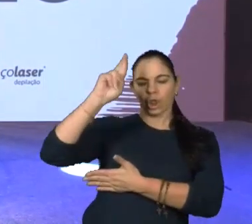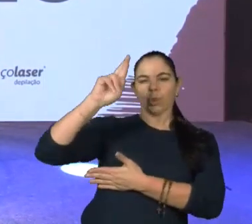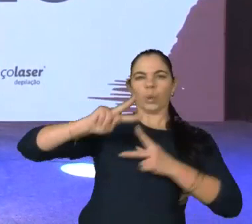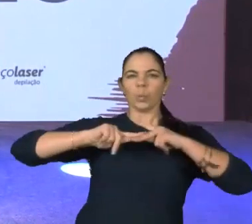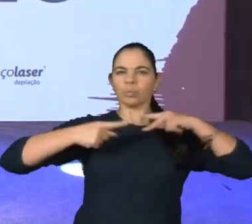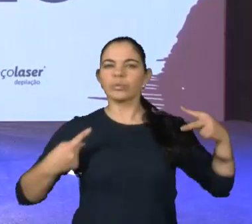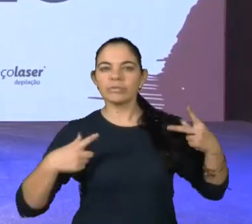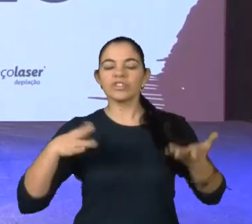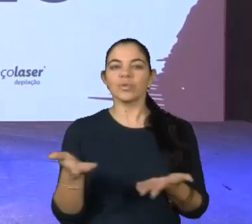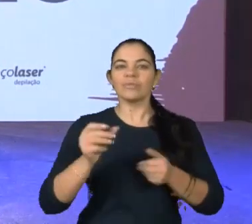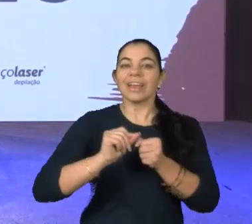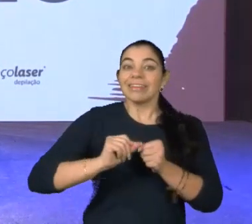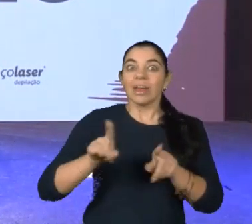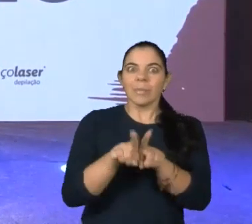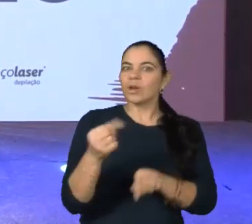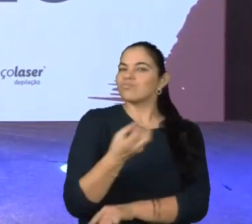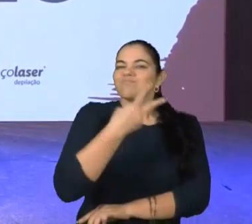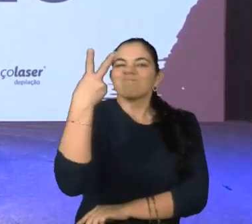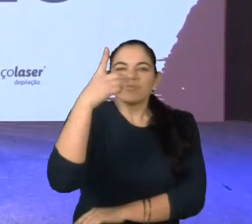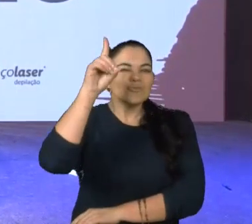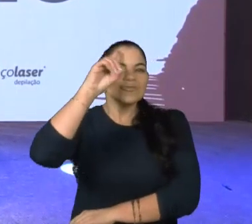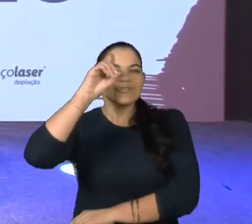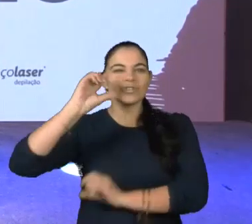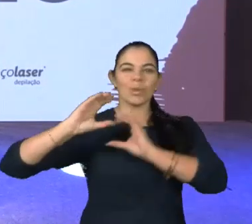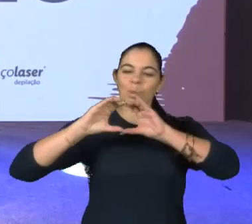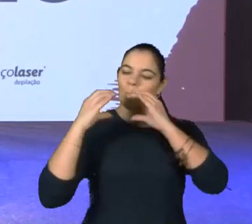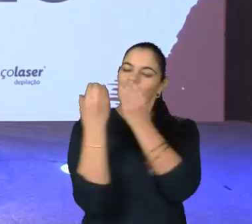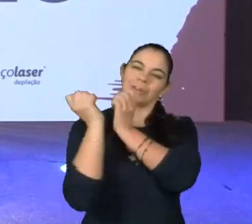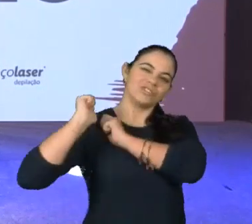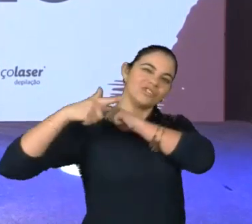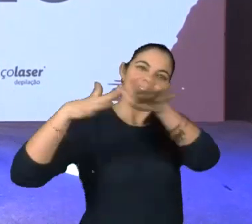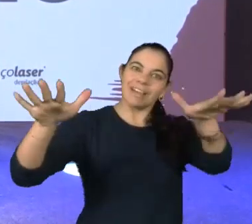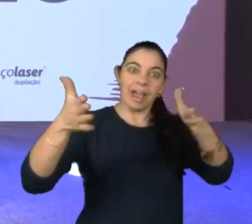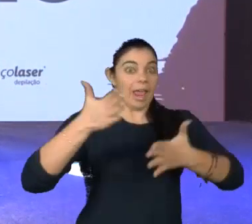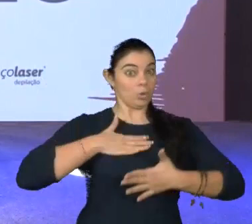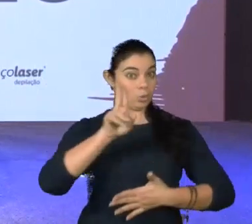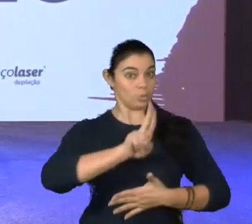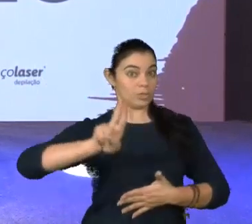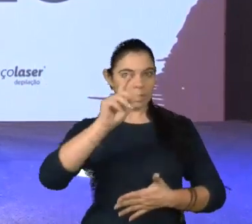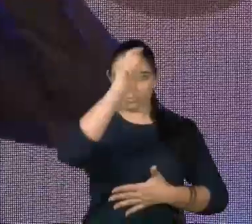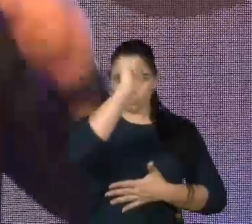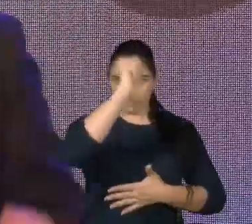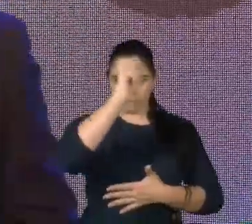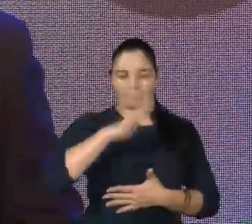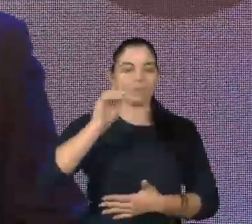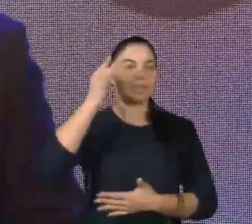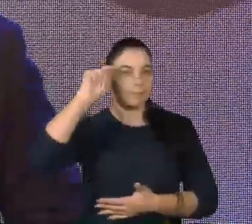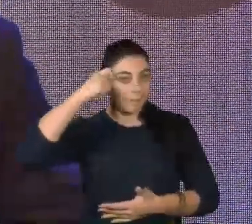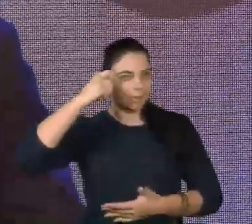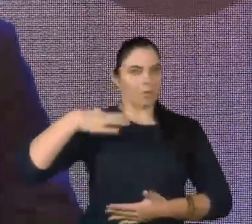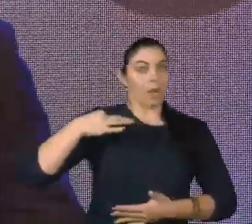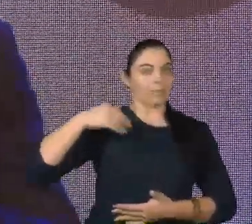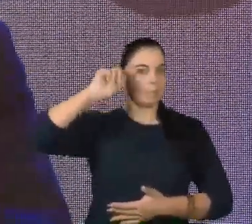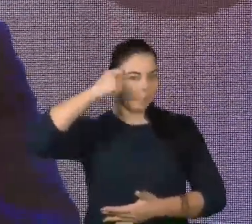21 e hoje é o segundo dia do Congresso Genética Não É Destino. Eu estou vestindo um boné preto, uma camisa